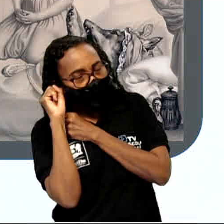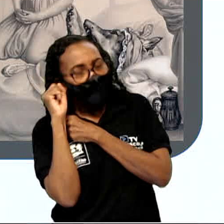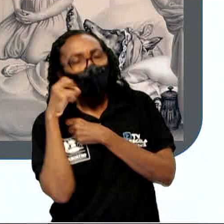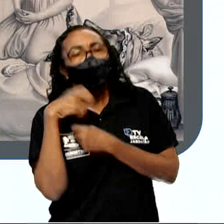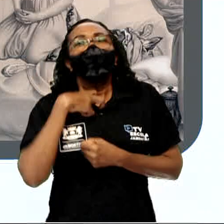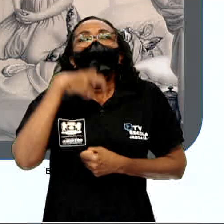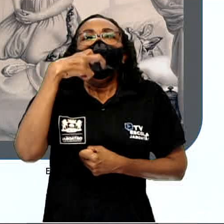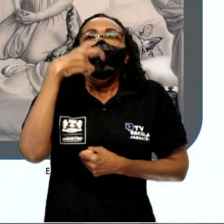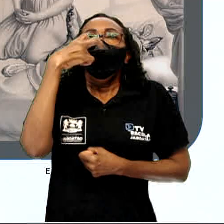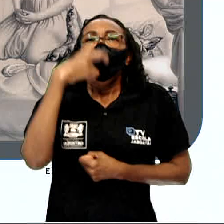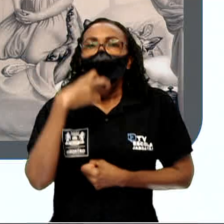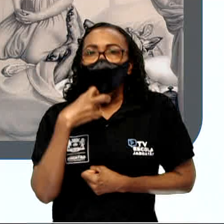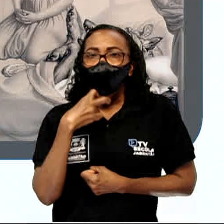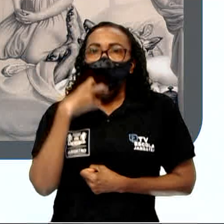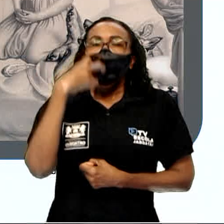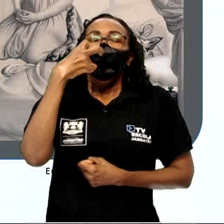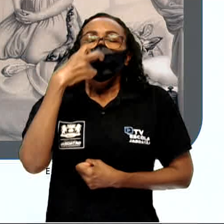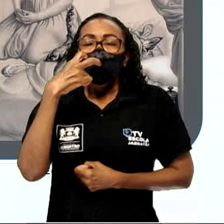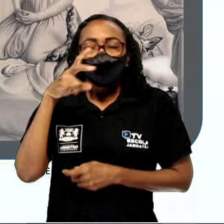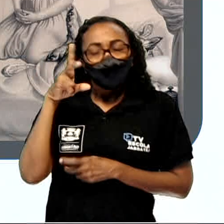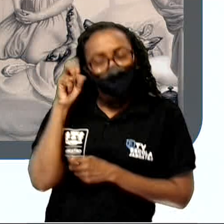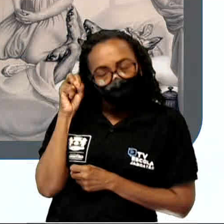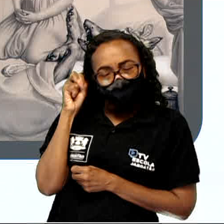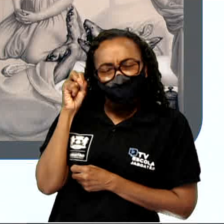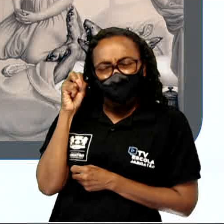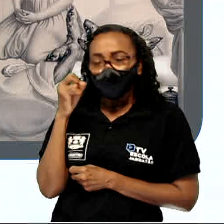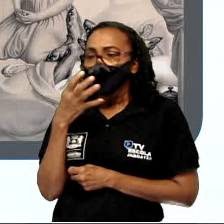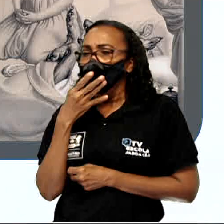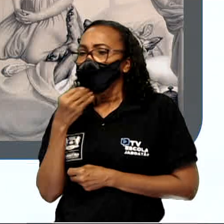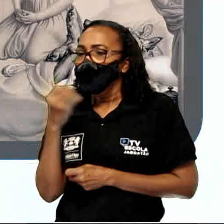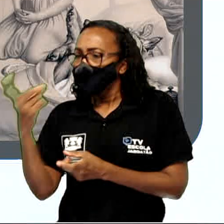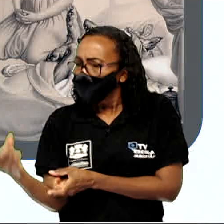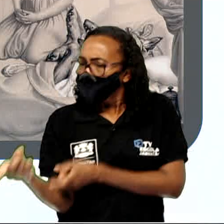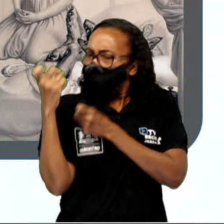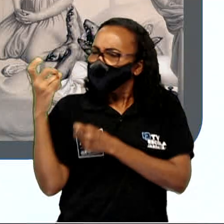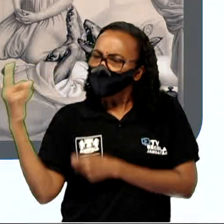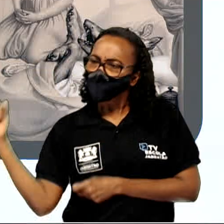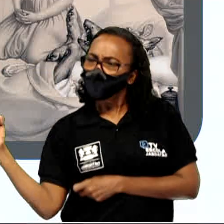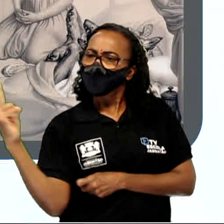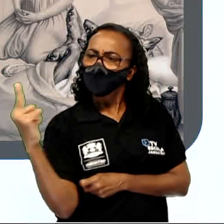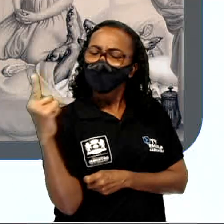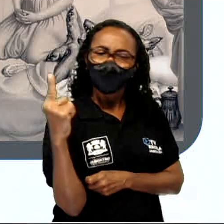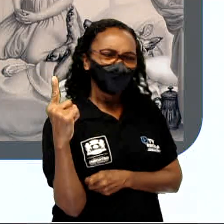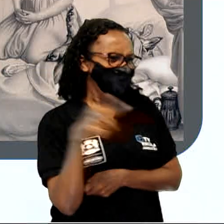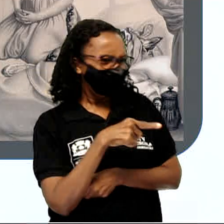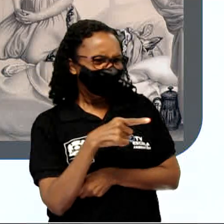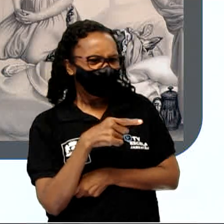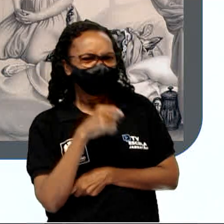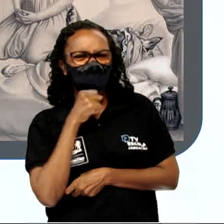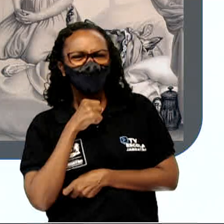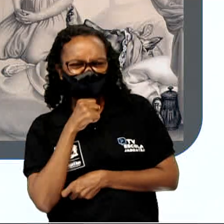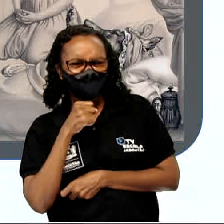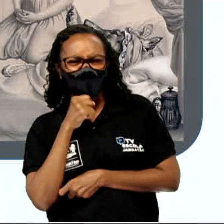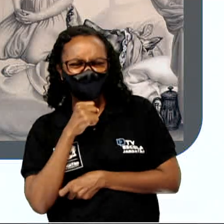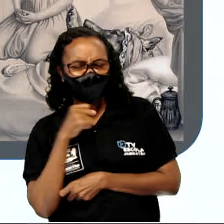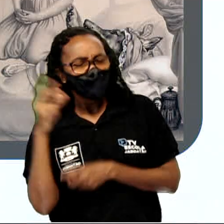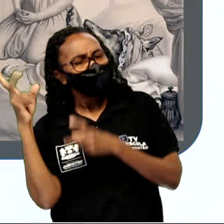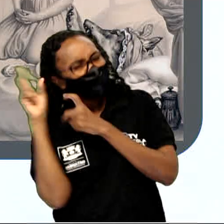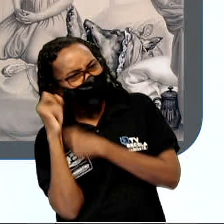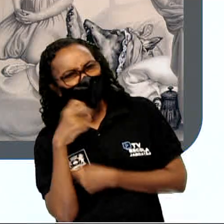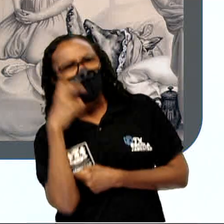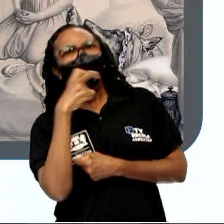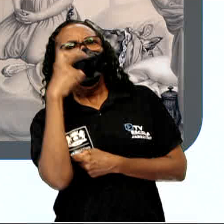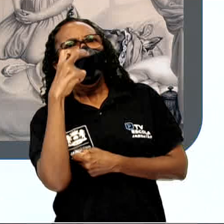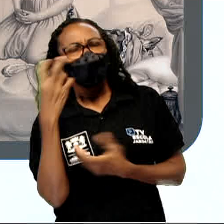alto. Um caçador que por acaso ia passando junto à casa pensou, como esta velha está roncando alto, melhor ir